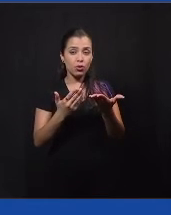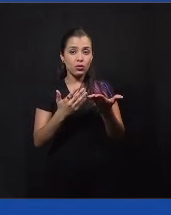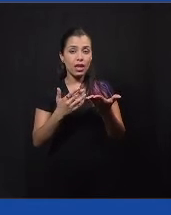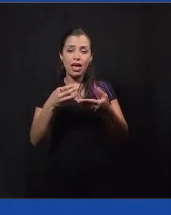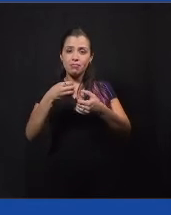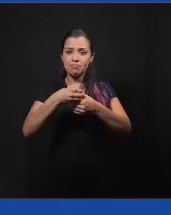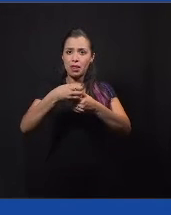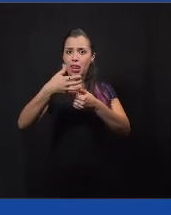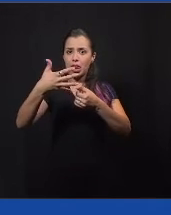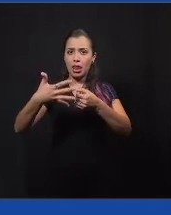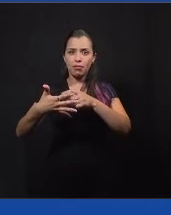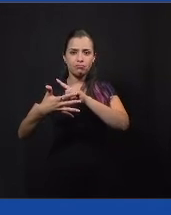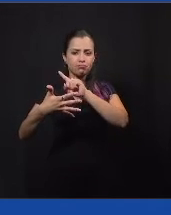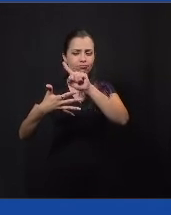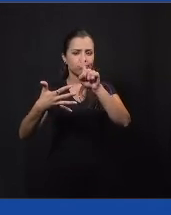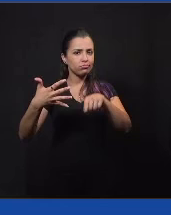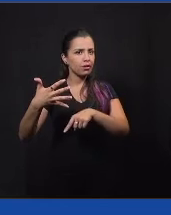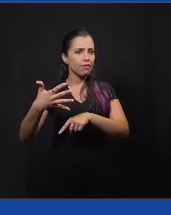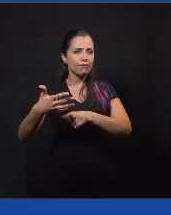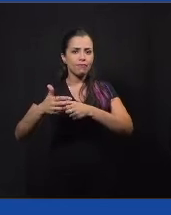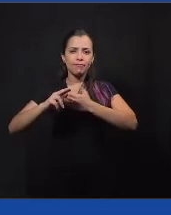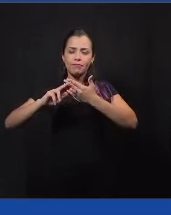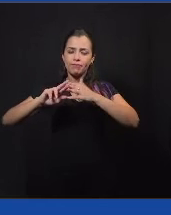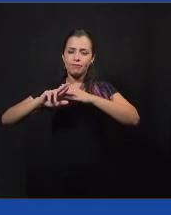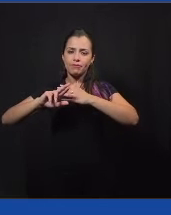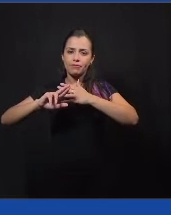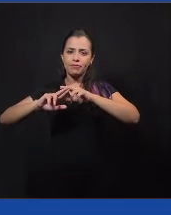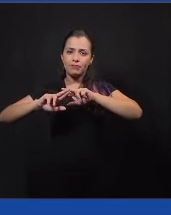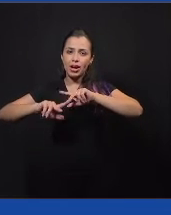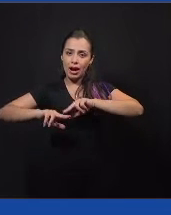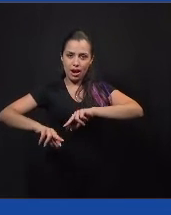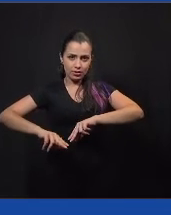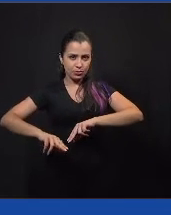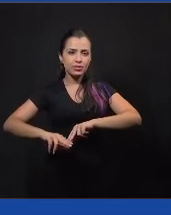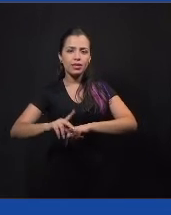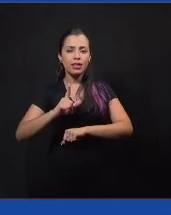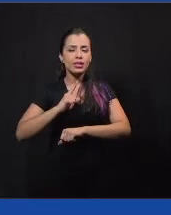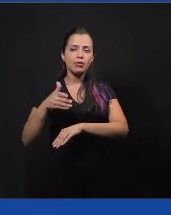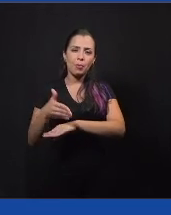que a gente pode falar, né, a gente pode falar aí sobre participação, sobre tributos,